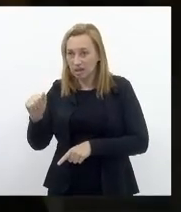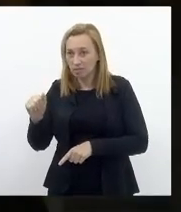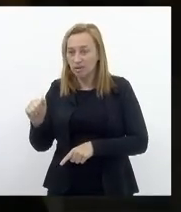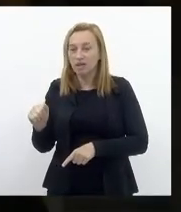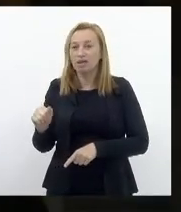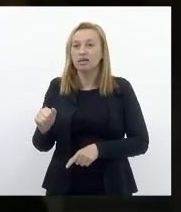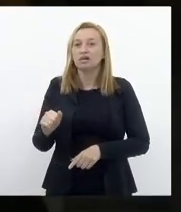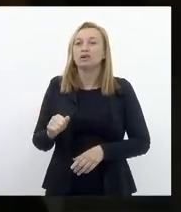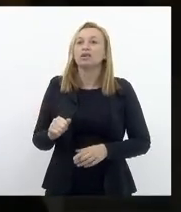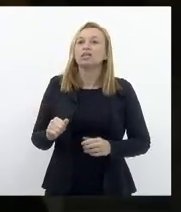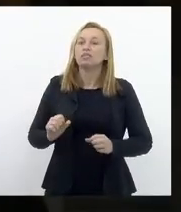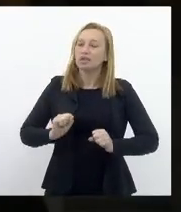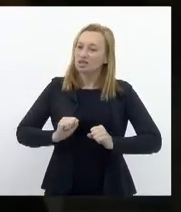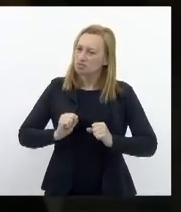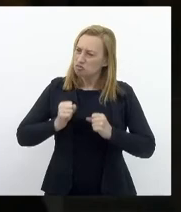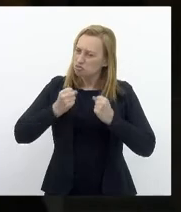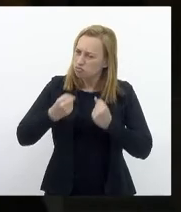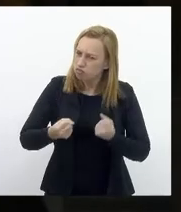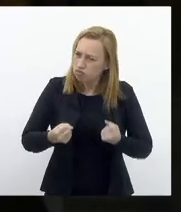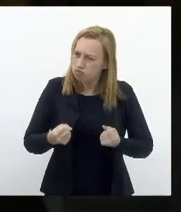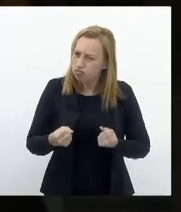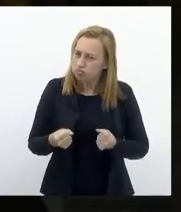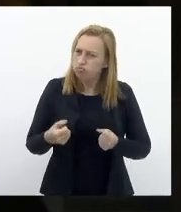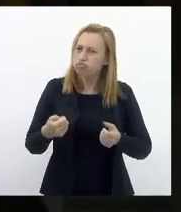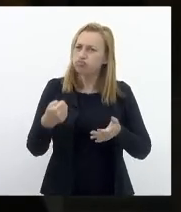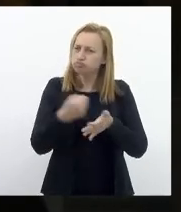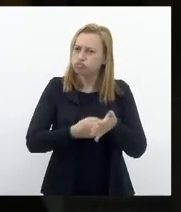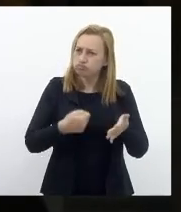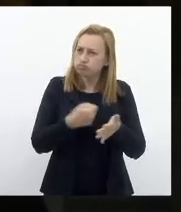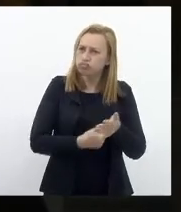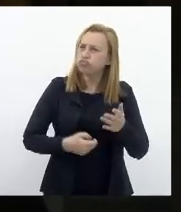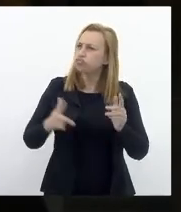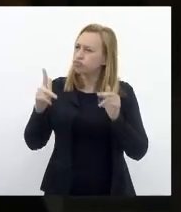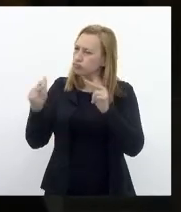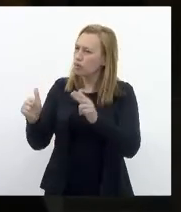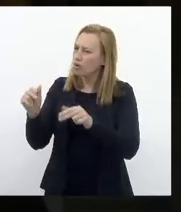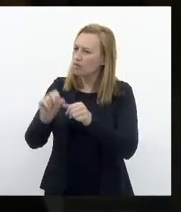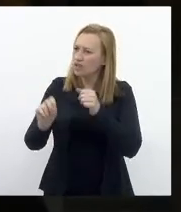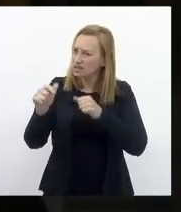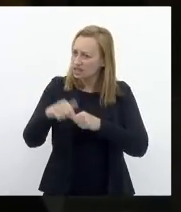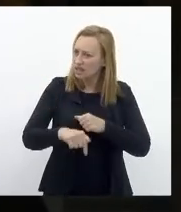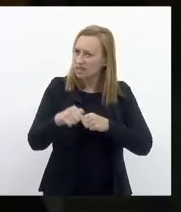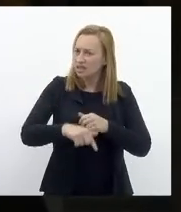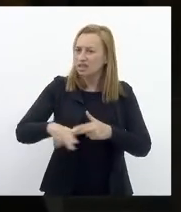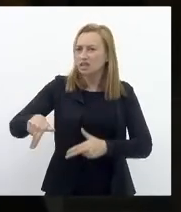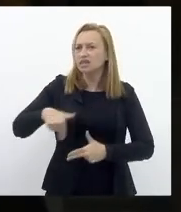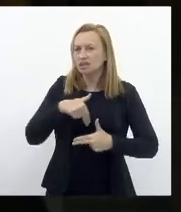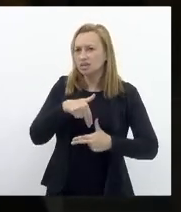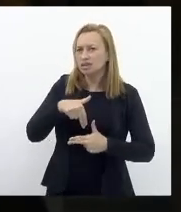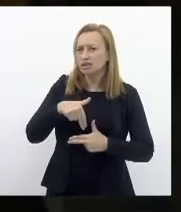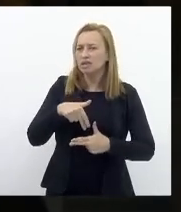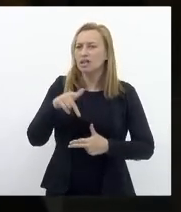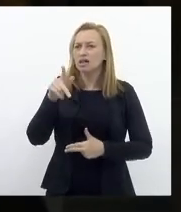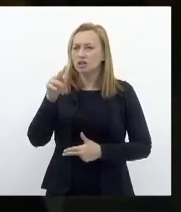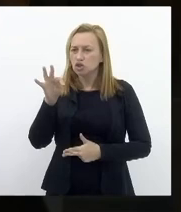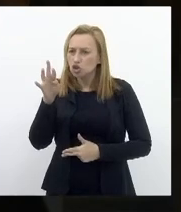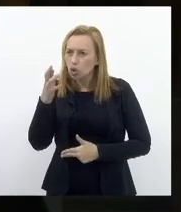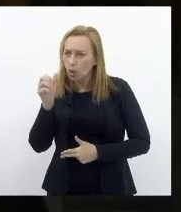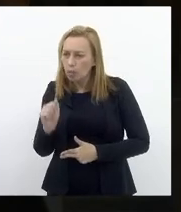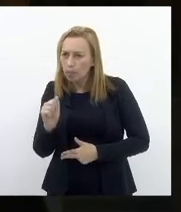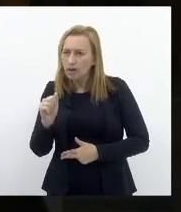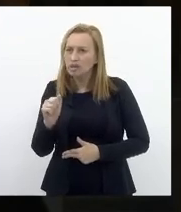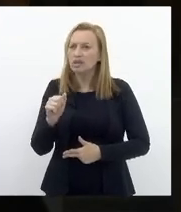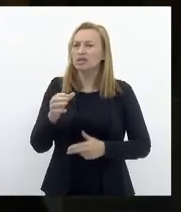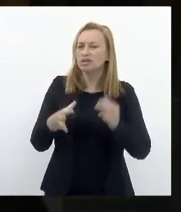espírito Combativo A mesma defesa Incondicional Que Vossas Excelências Fazem aqui nessa tribuna Da tropa Da segurança pública